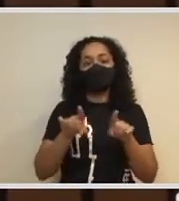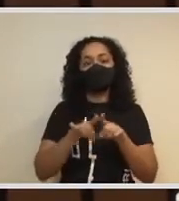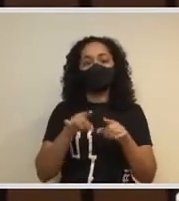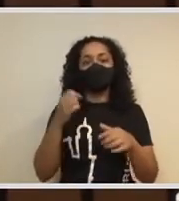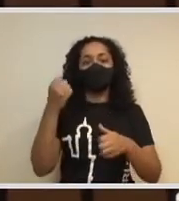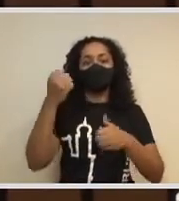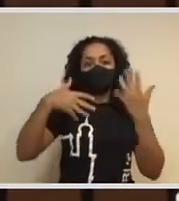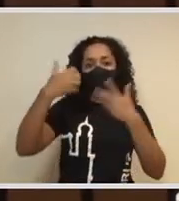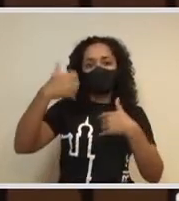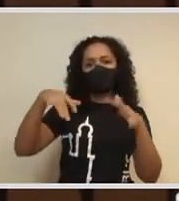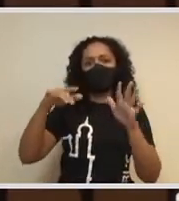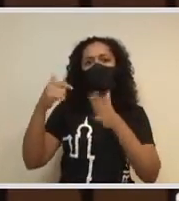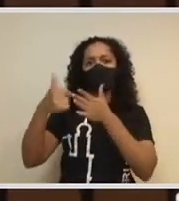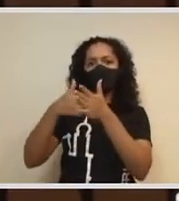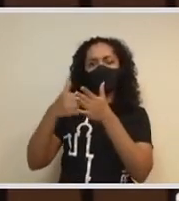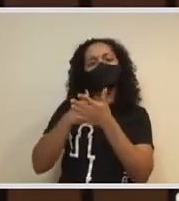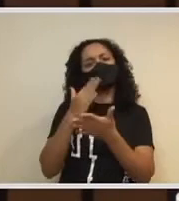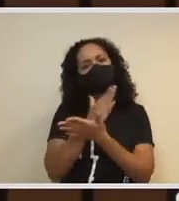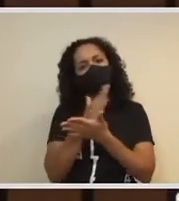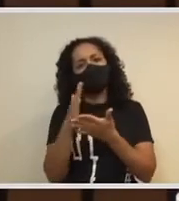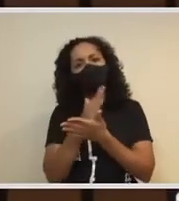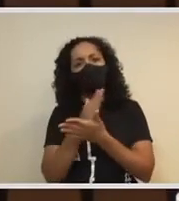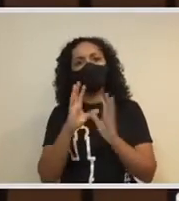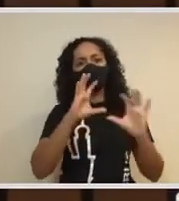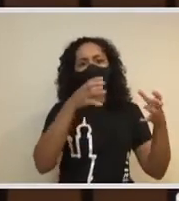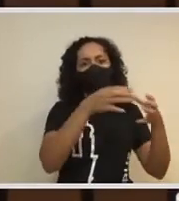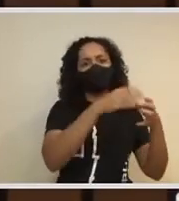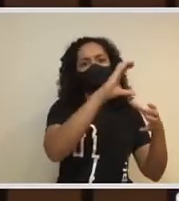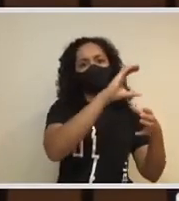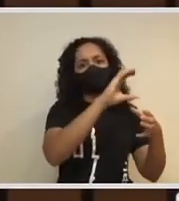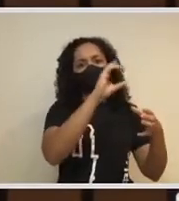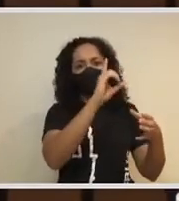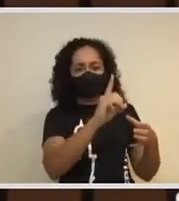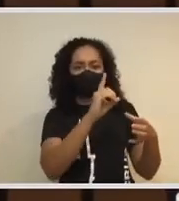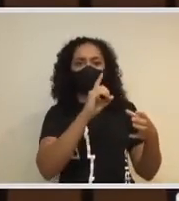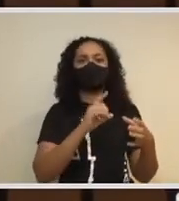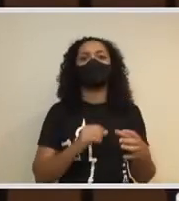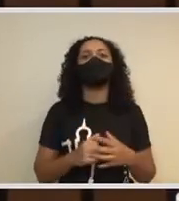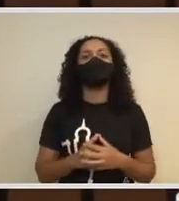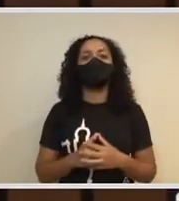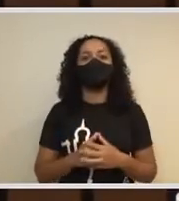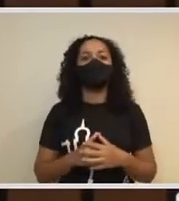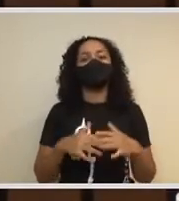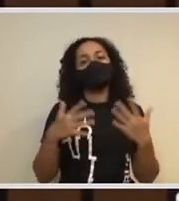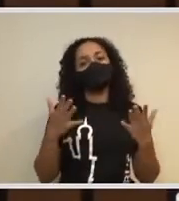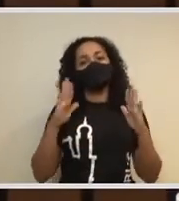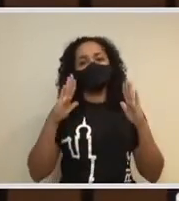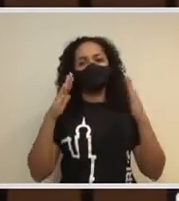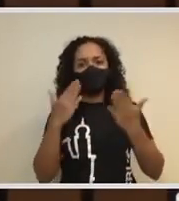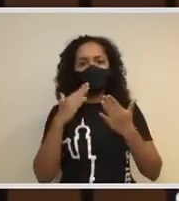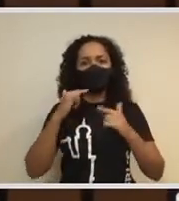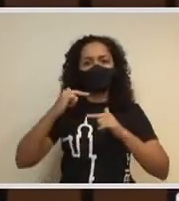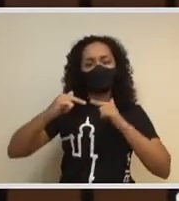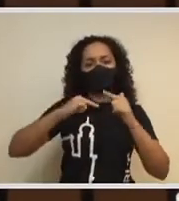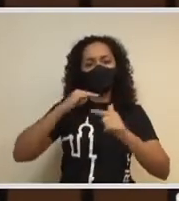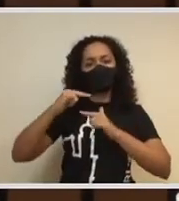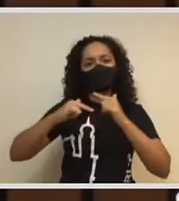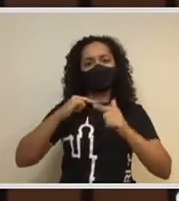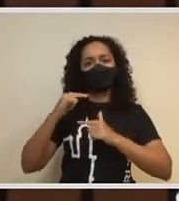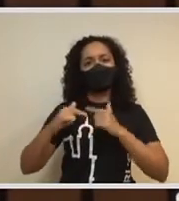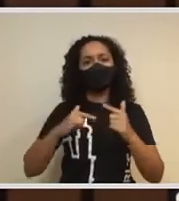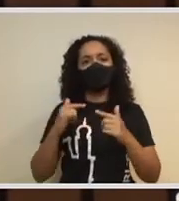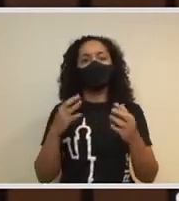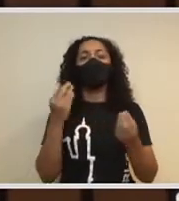do Conselho Deliberativo. Então, esse vai ser também um dos focos dessa atuação, como fazer a